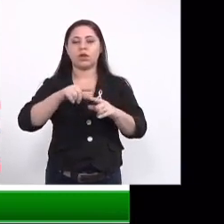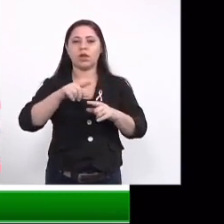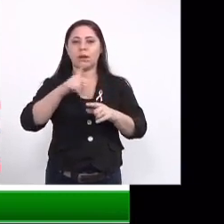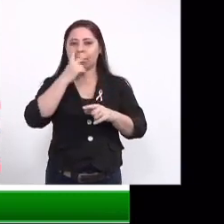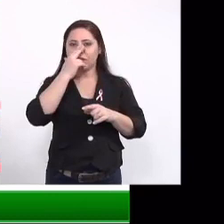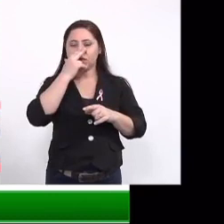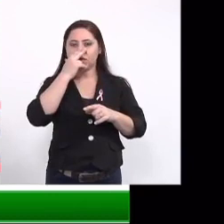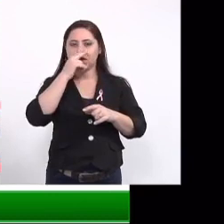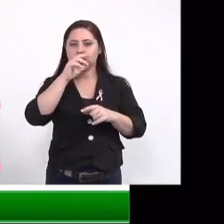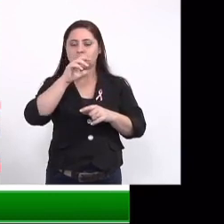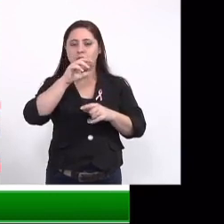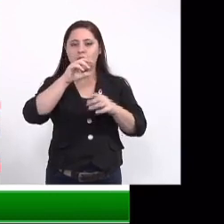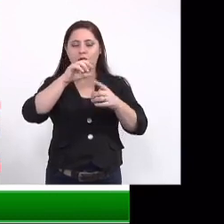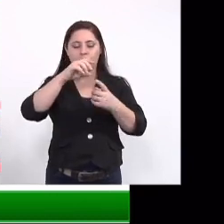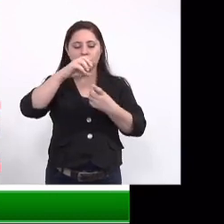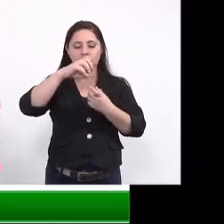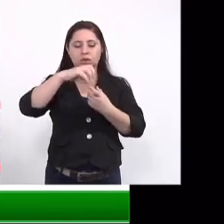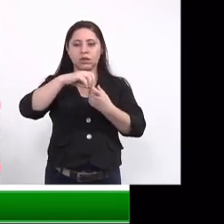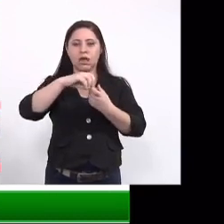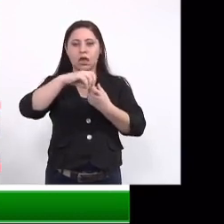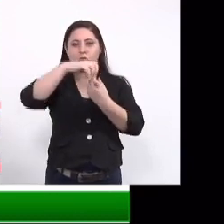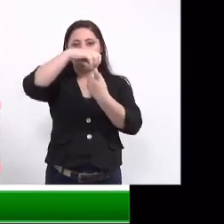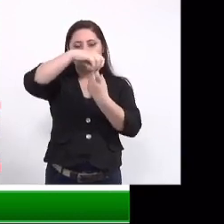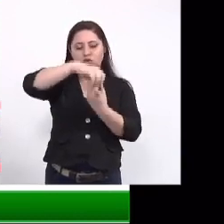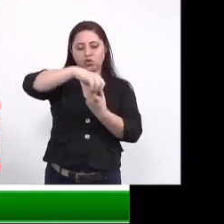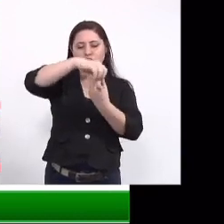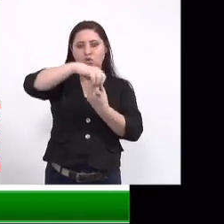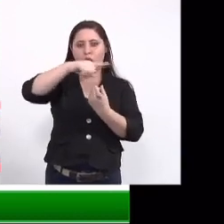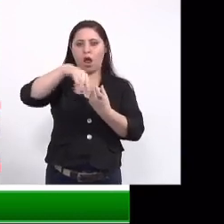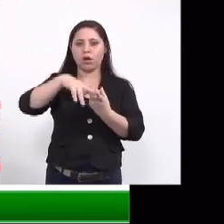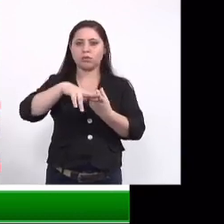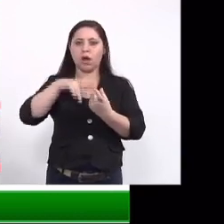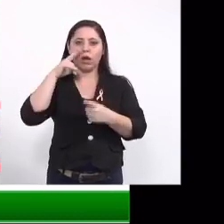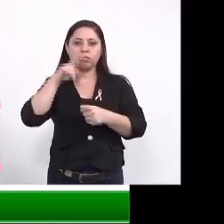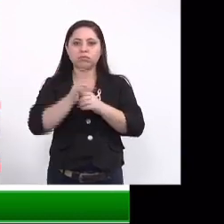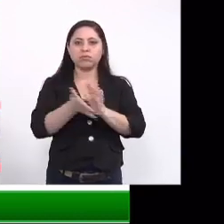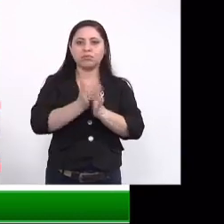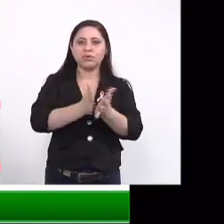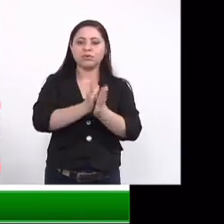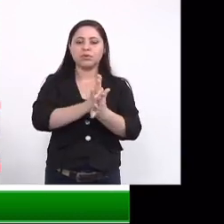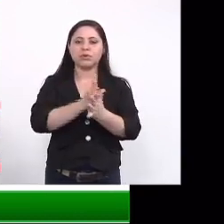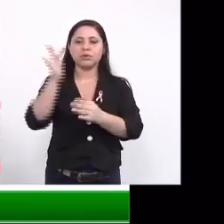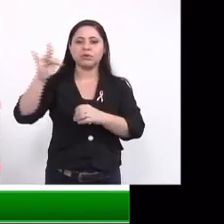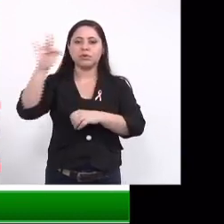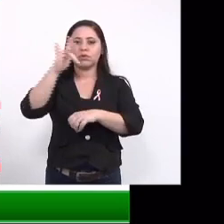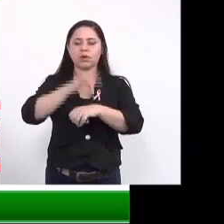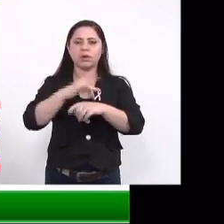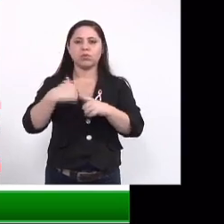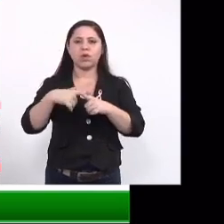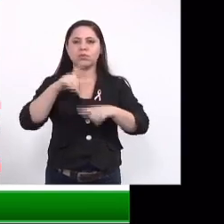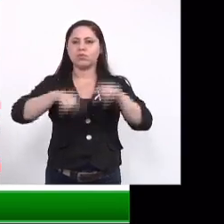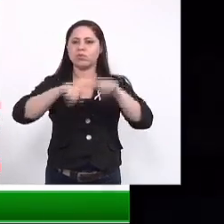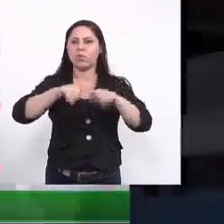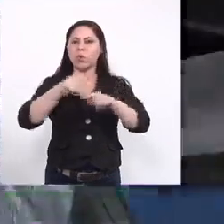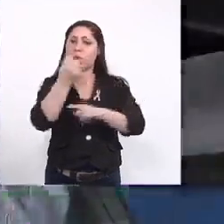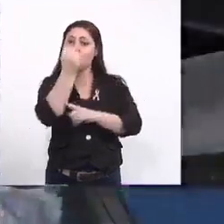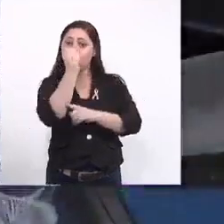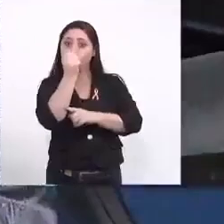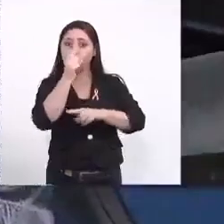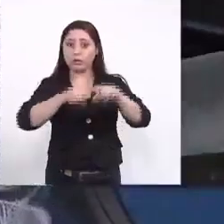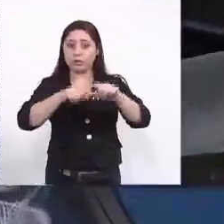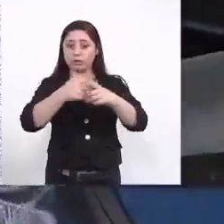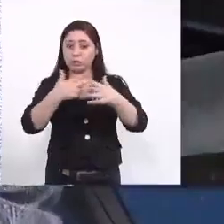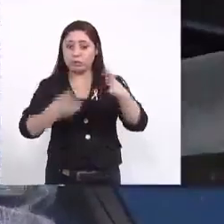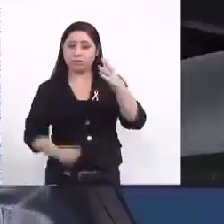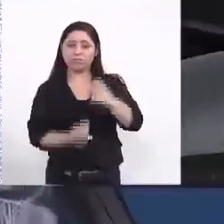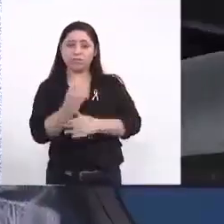casca do castanho e caju técnico para o controle do Aedes aegypti coloco produtos porque são oito produtos que nós estamos